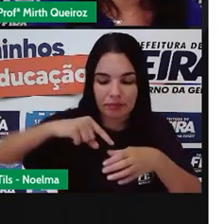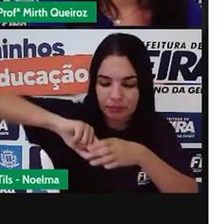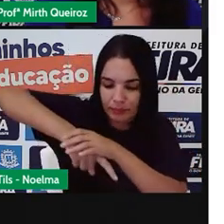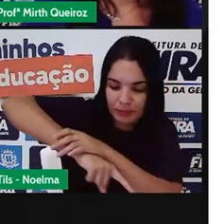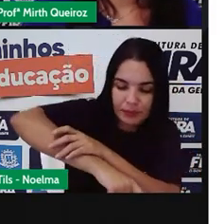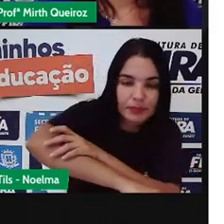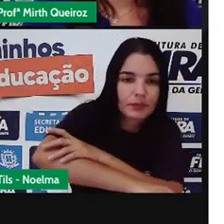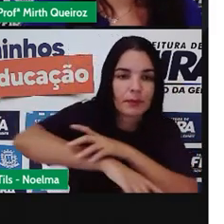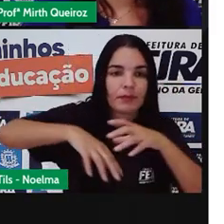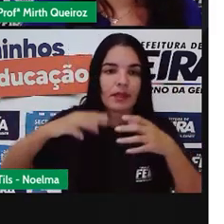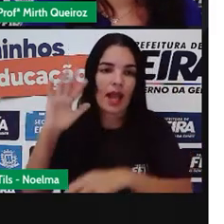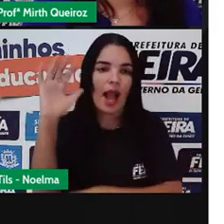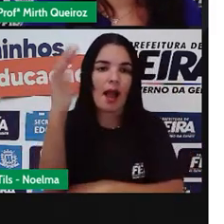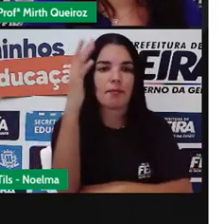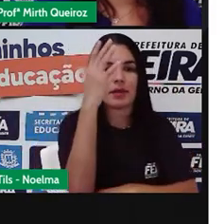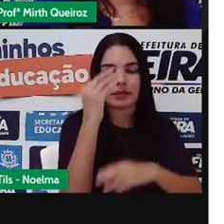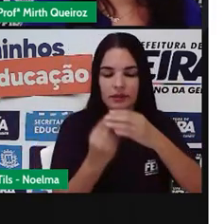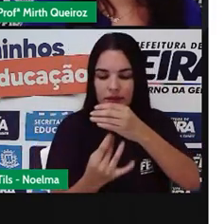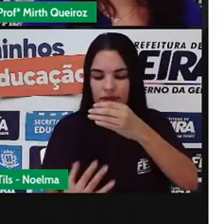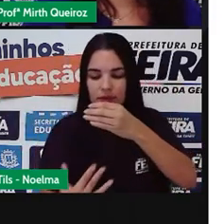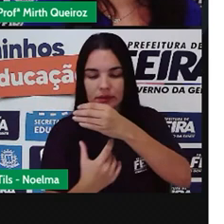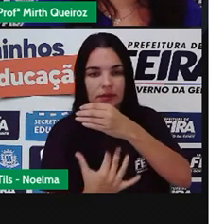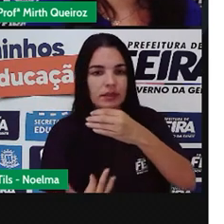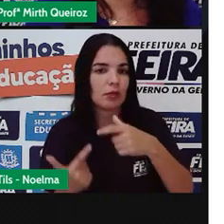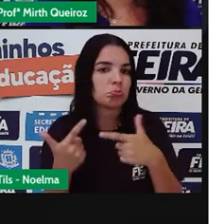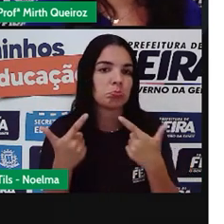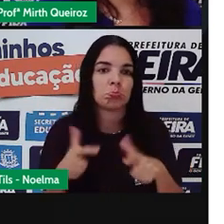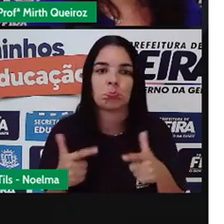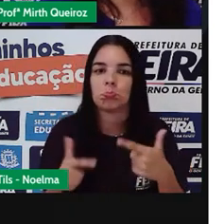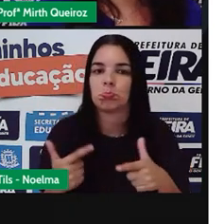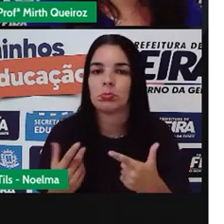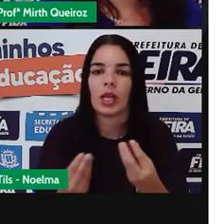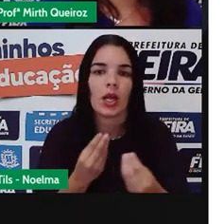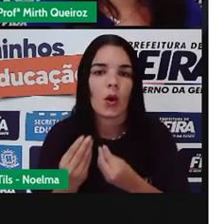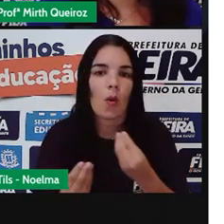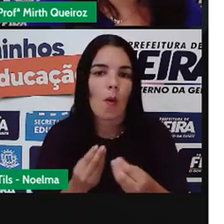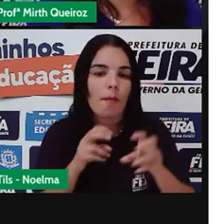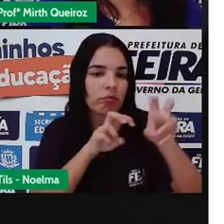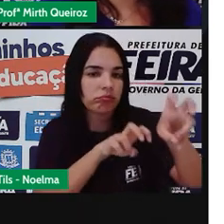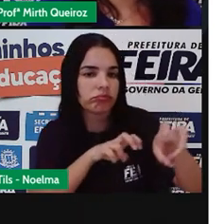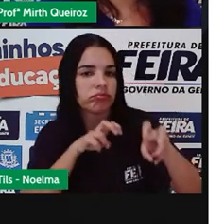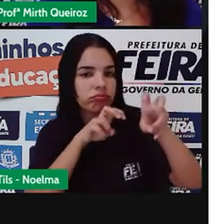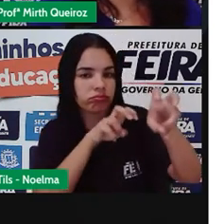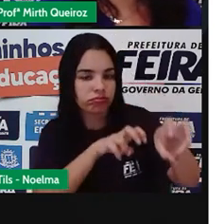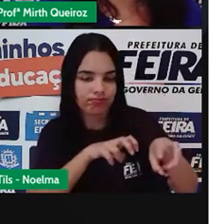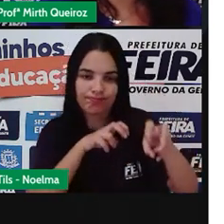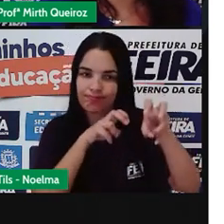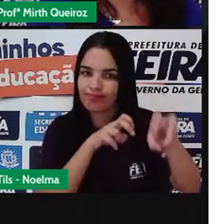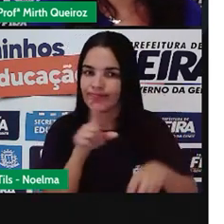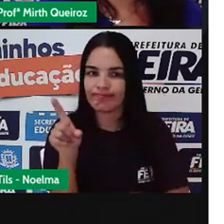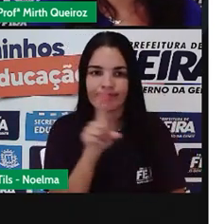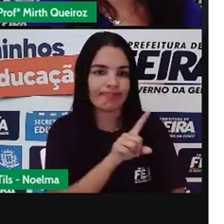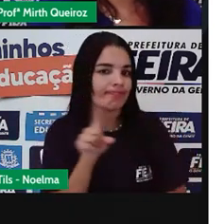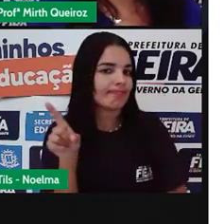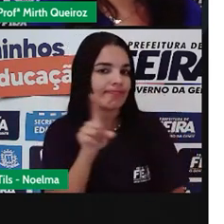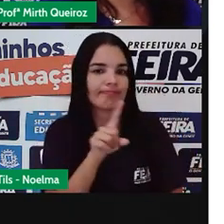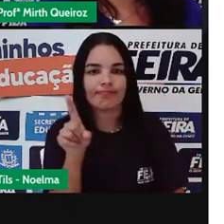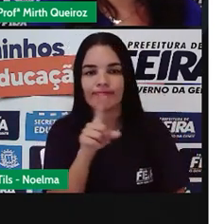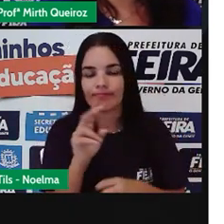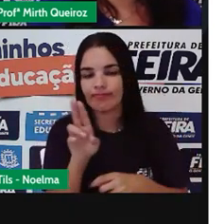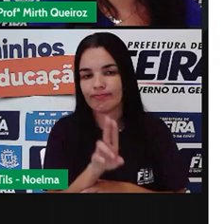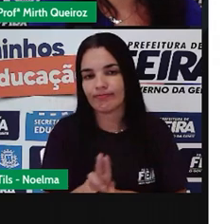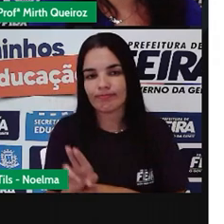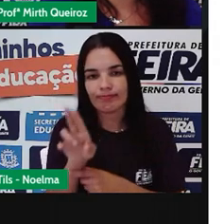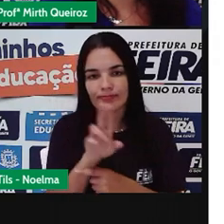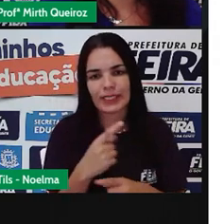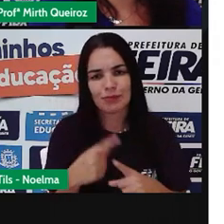desenvolvam. Então, esse tipo de solo, ele não seria o solo adequado para a atividade agrícola, justamente